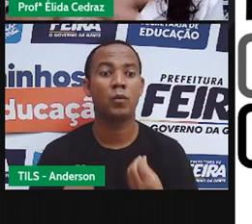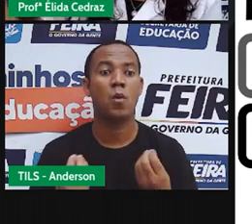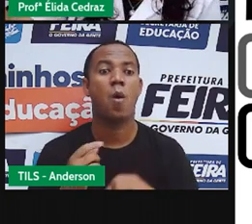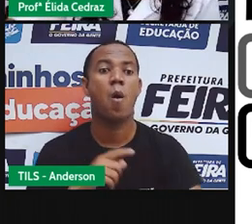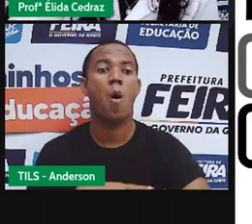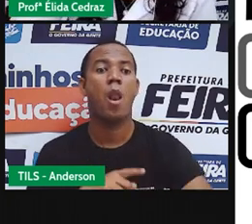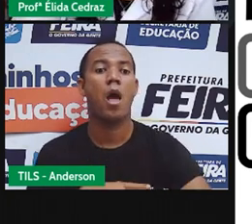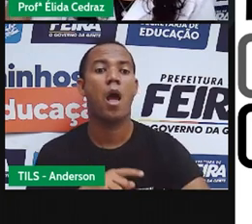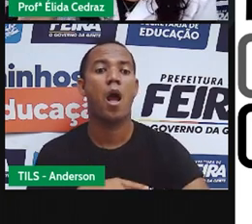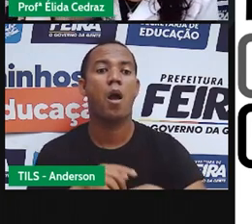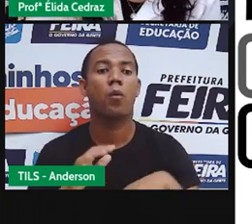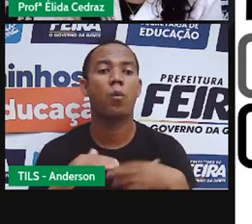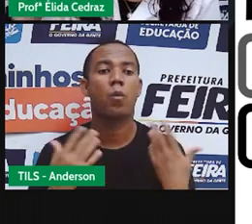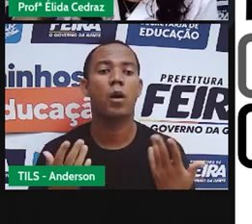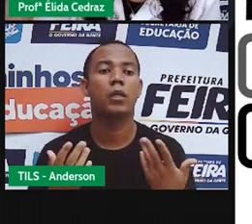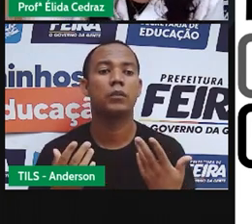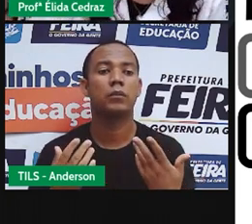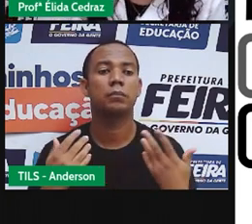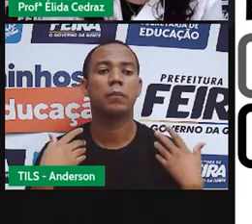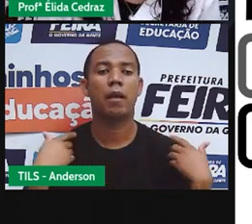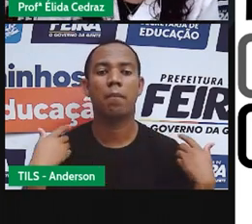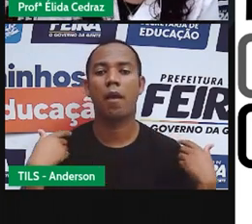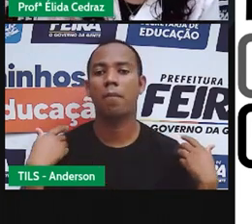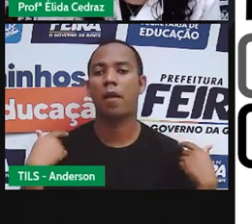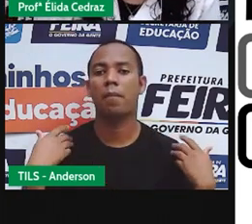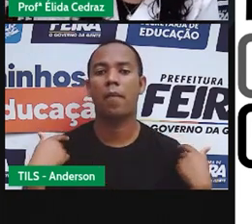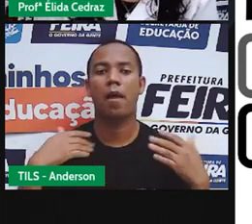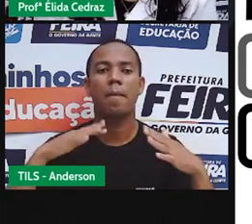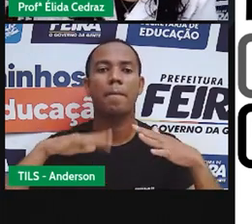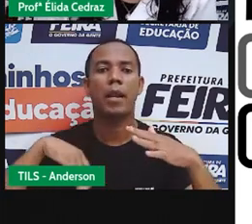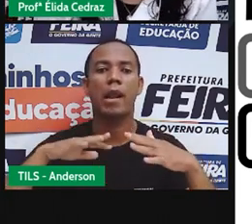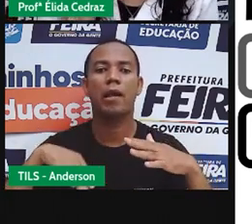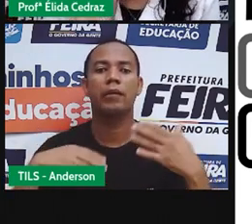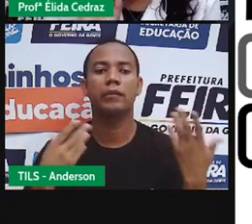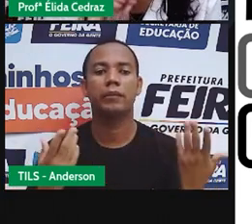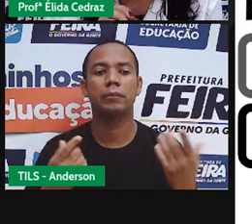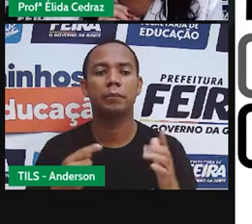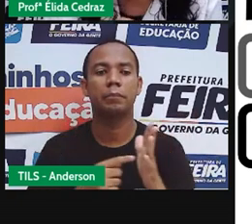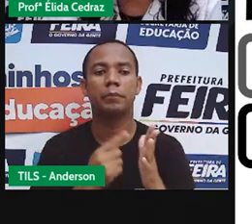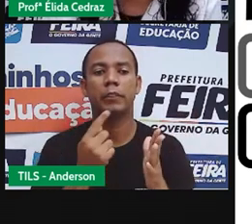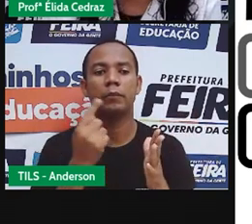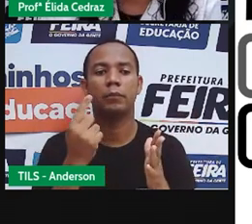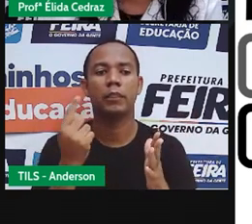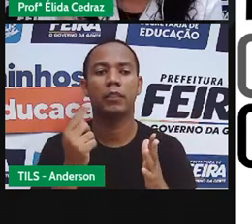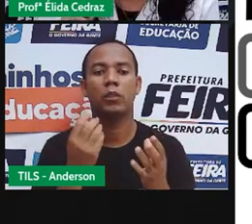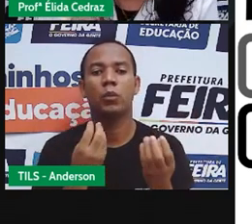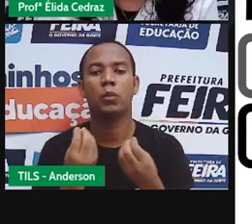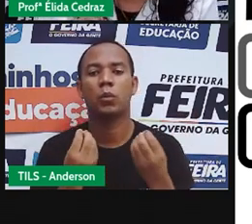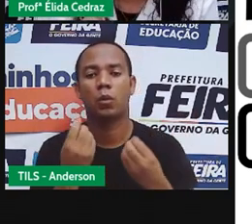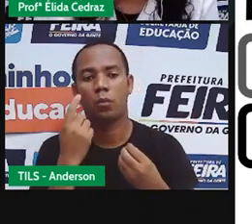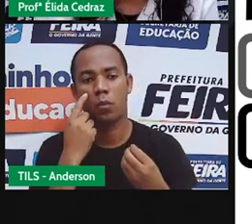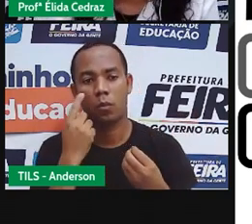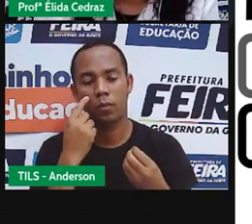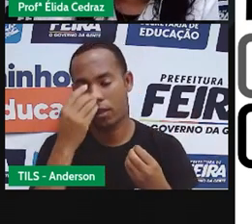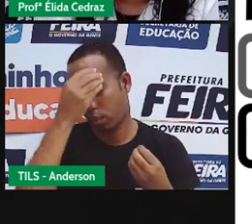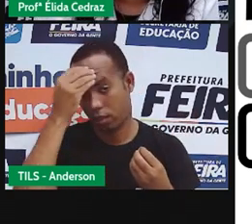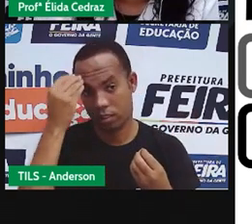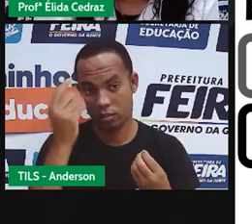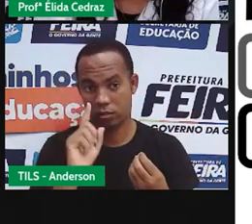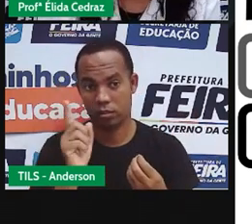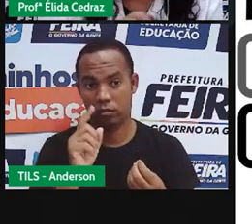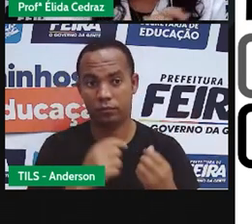Quantas horas eles curtiram a praia? Deixa eu ver aqui. O primeiro reloginho a gente não